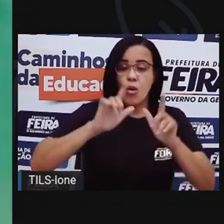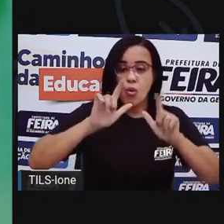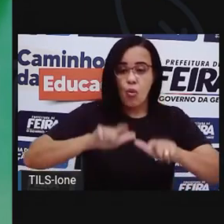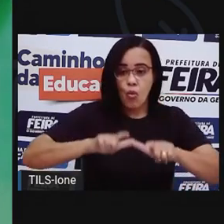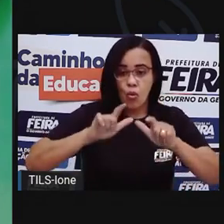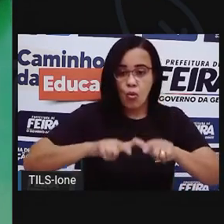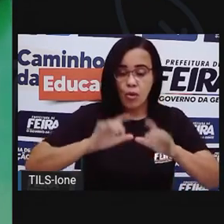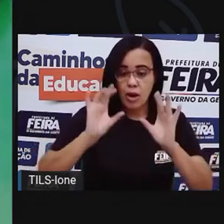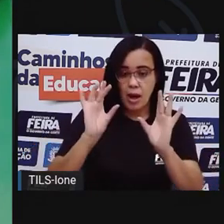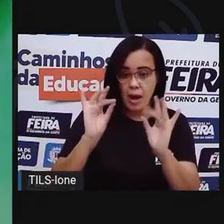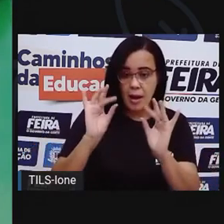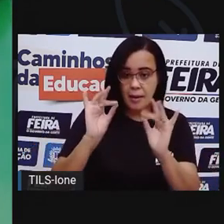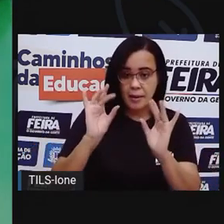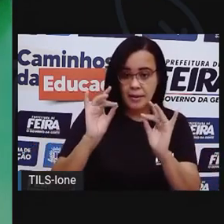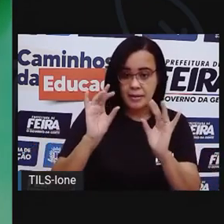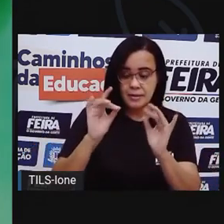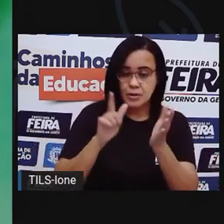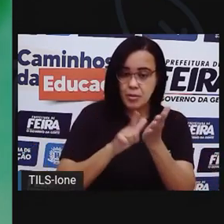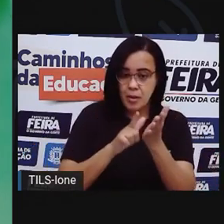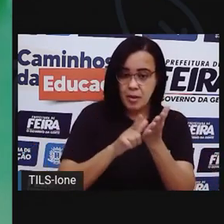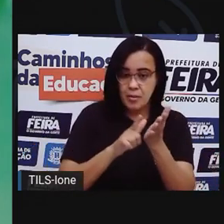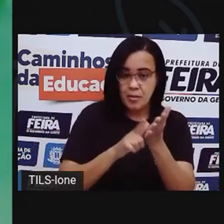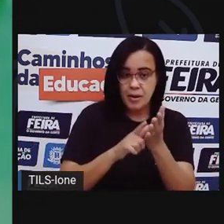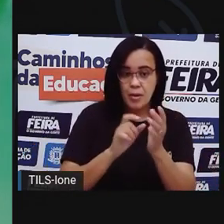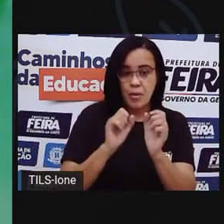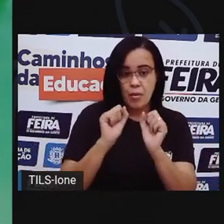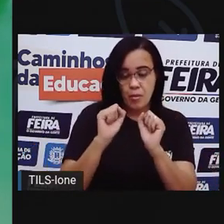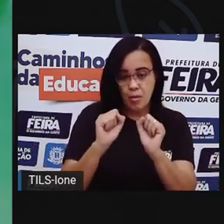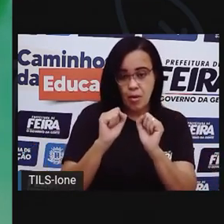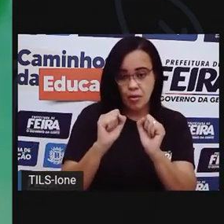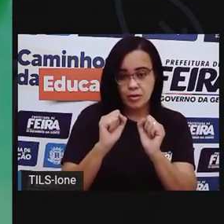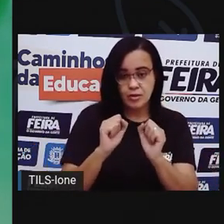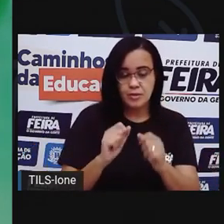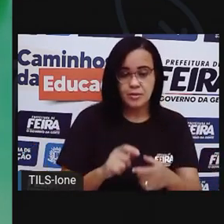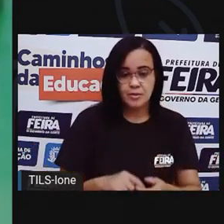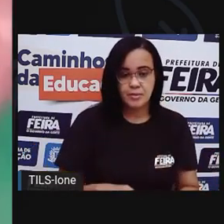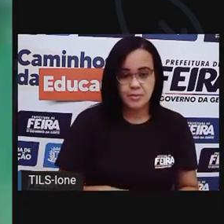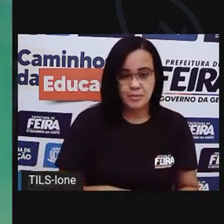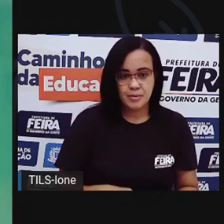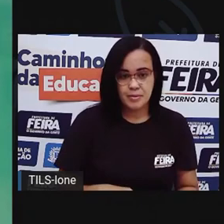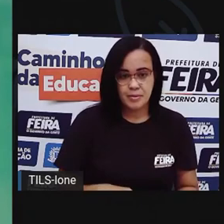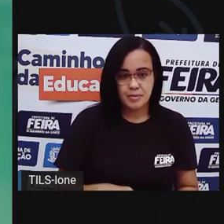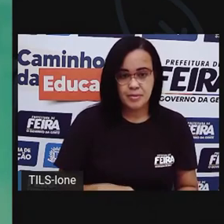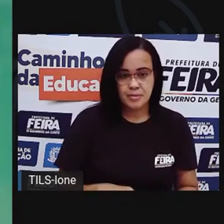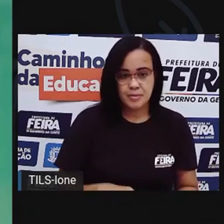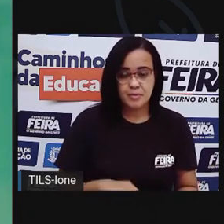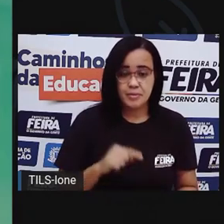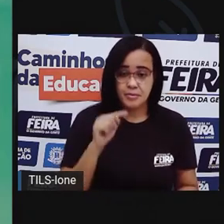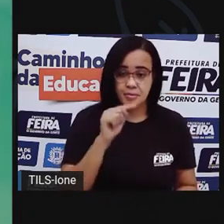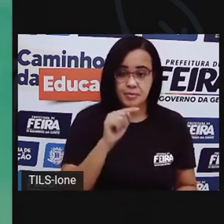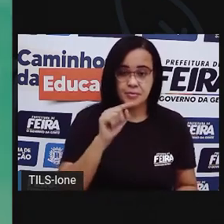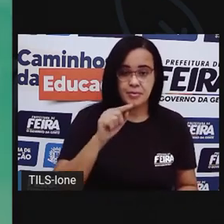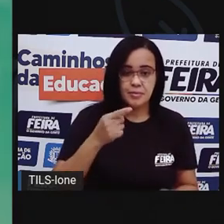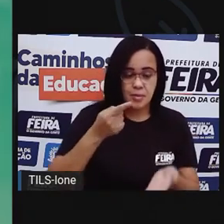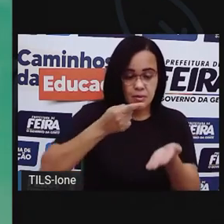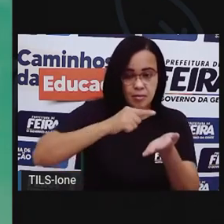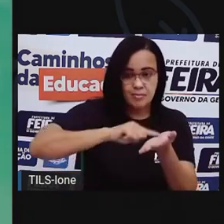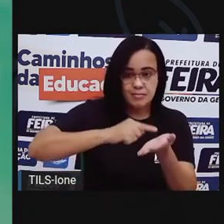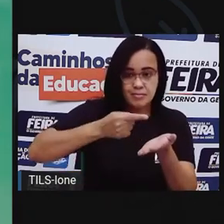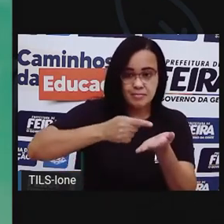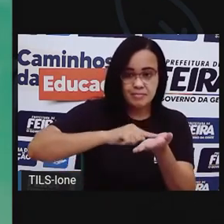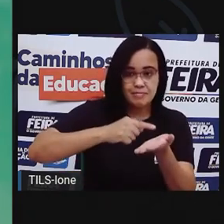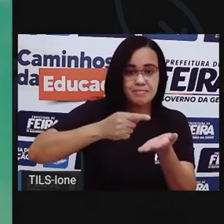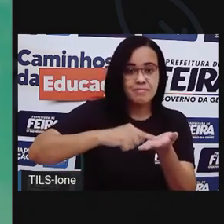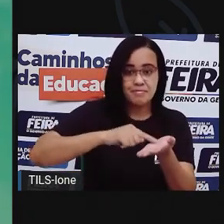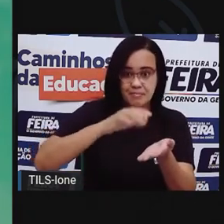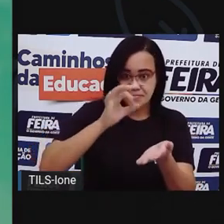corta um pedacinho que se encaixe naquela região, né? E aí você vai dando os detalhes, o acabamento final